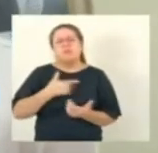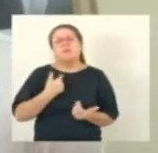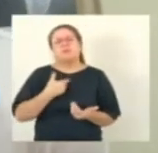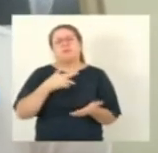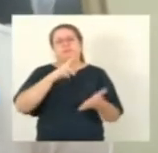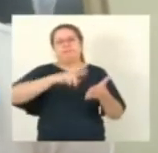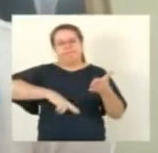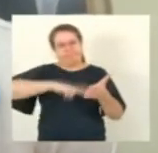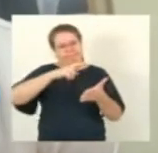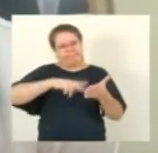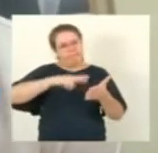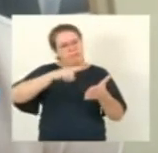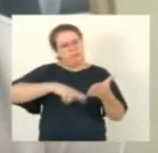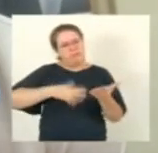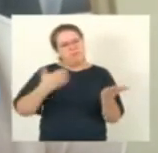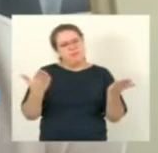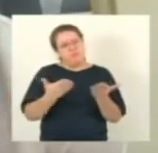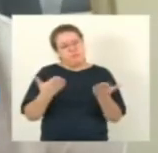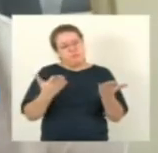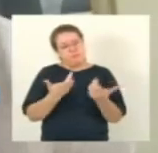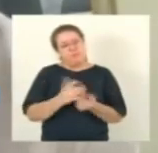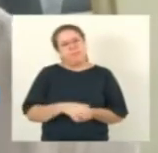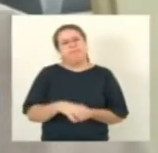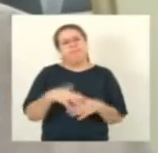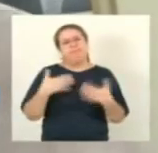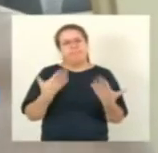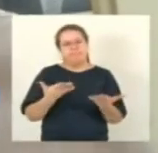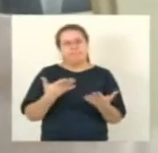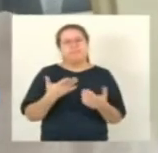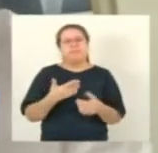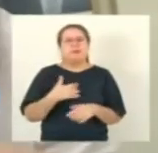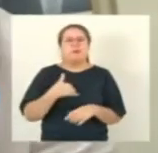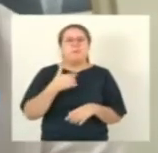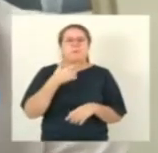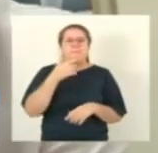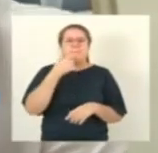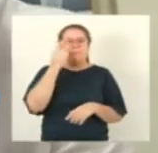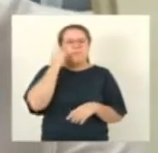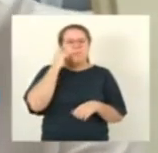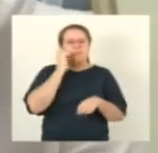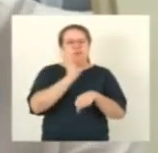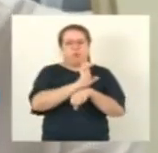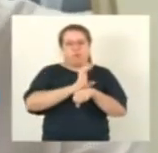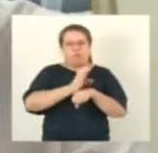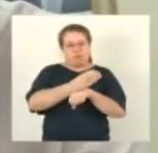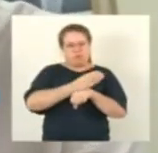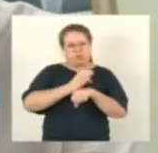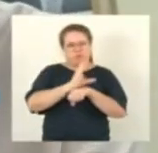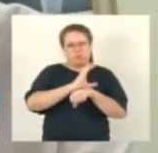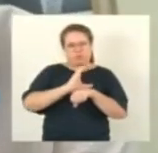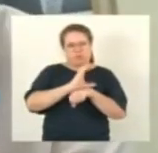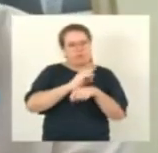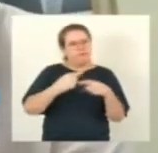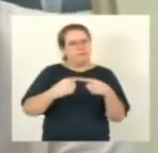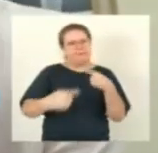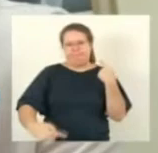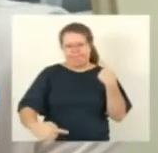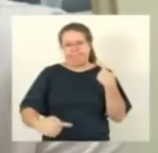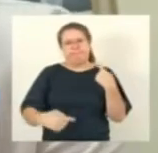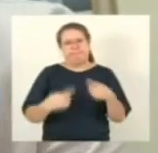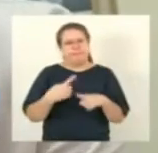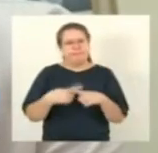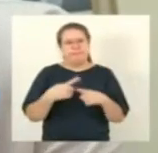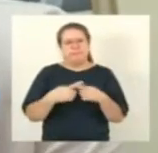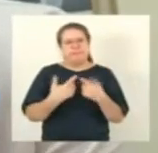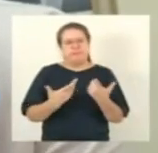com esse tempo, o meu parecer é pela inconstitucionalidade da matéria, tendo em vista por infringir